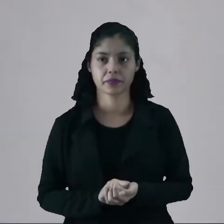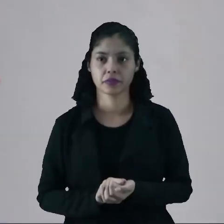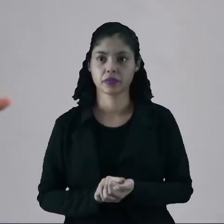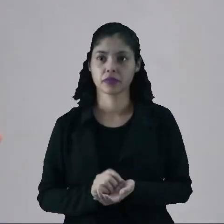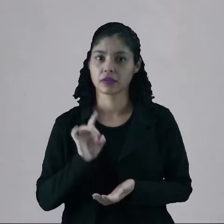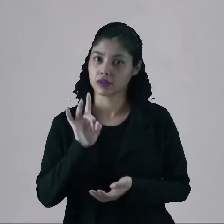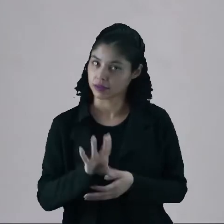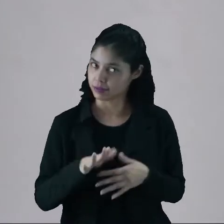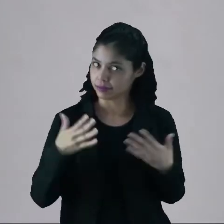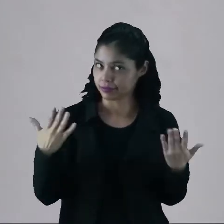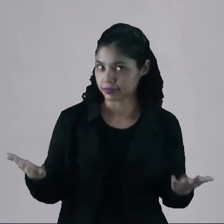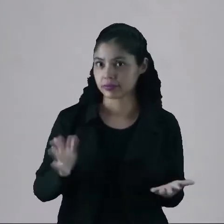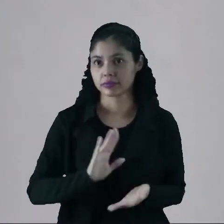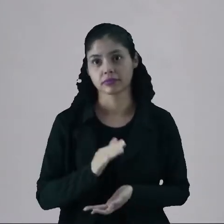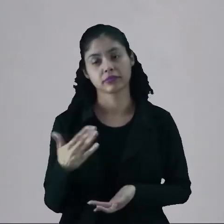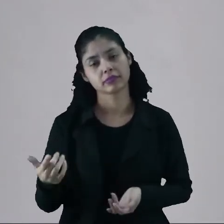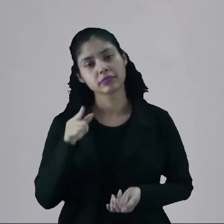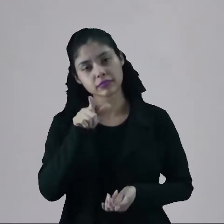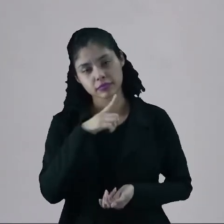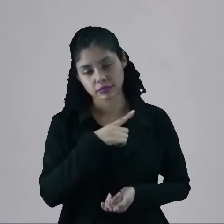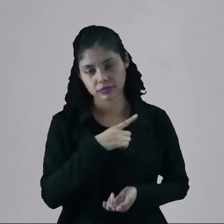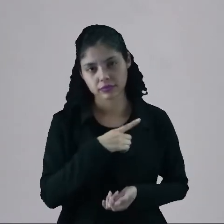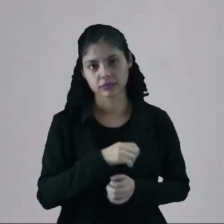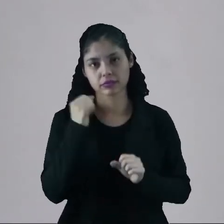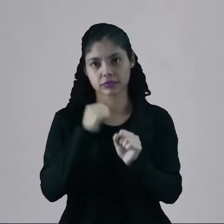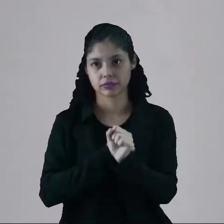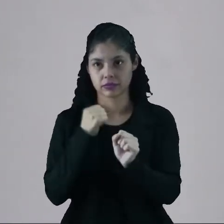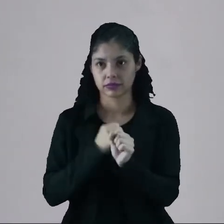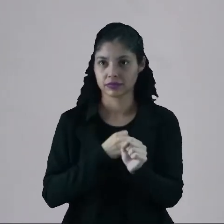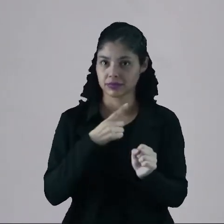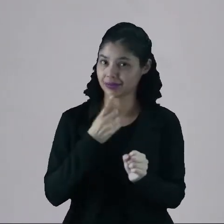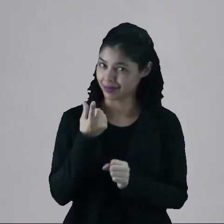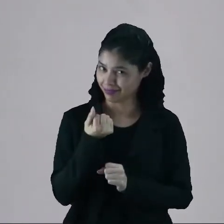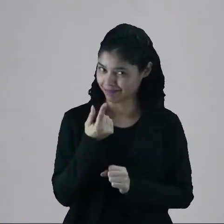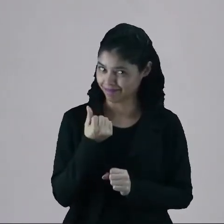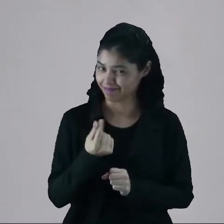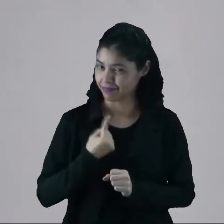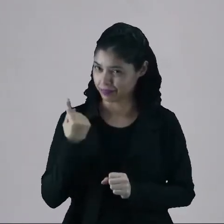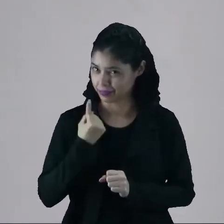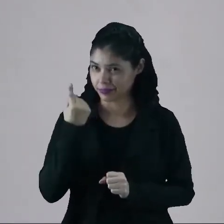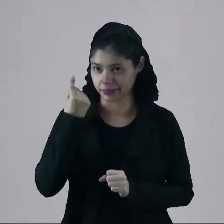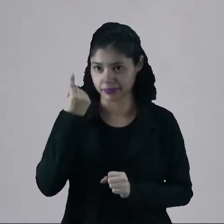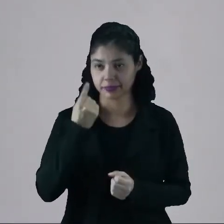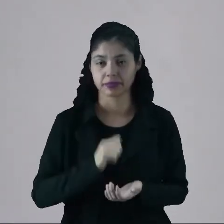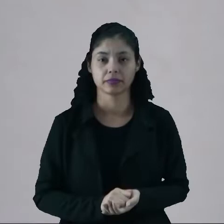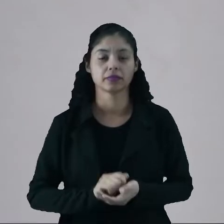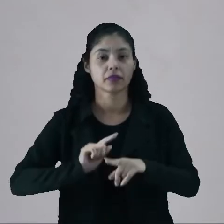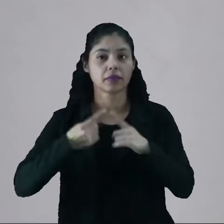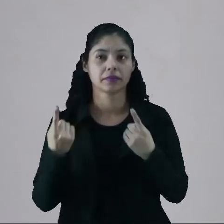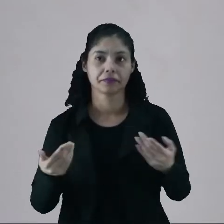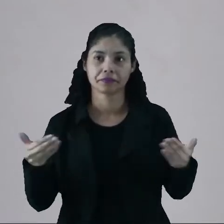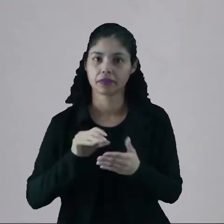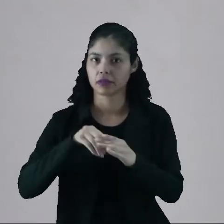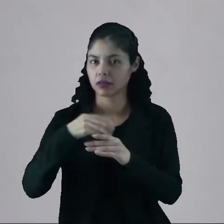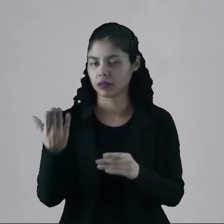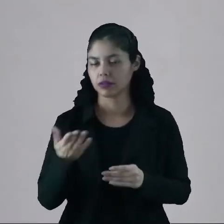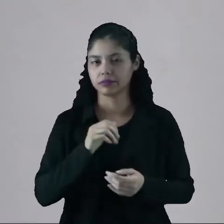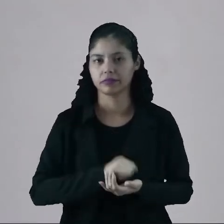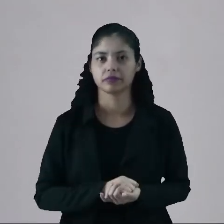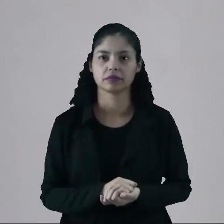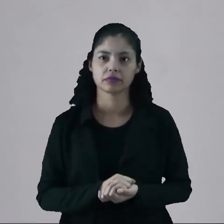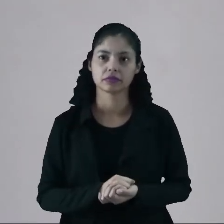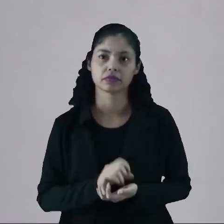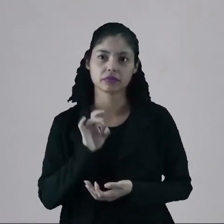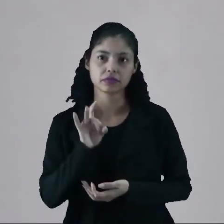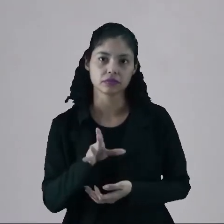exceto, é lógico, quando você vai ter que construir ela, que tem um custo alto, né? Agora, fora disso, ela